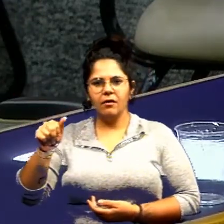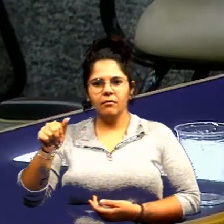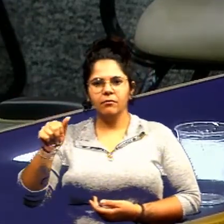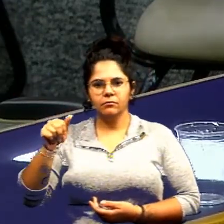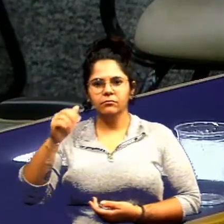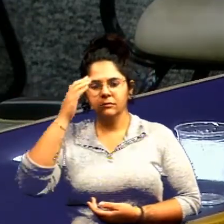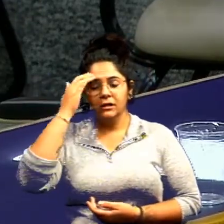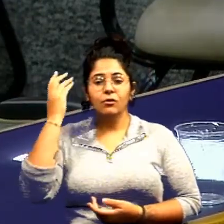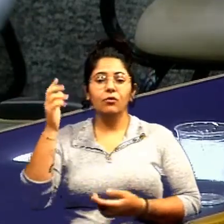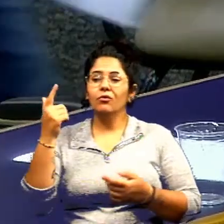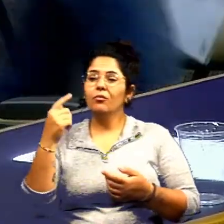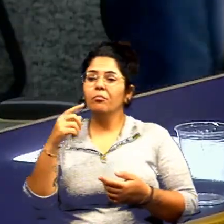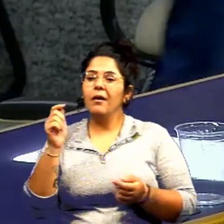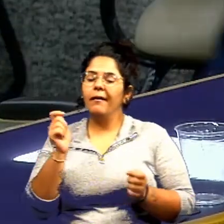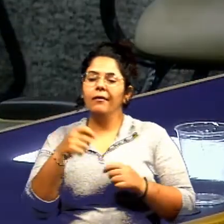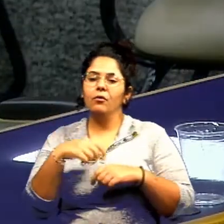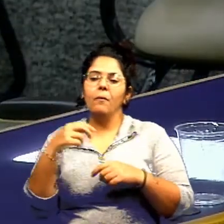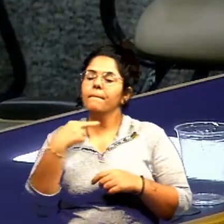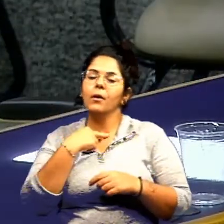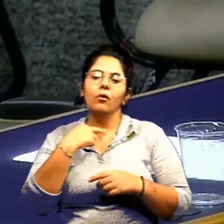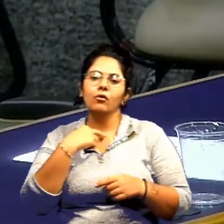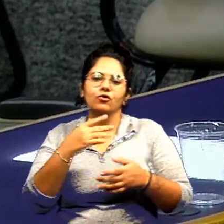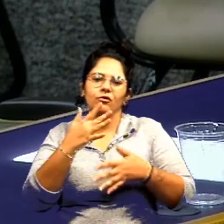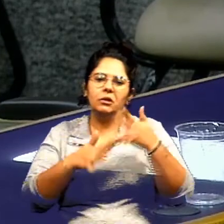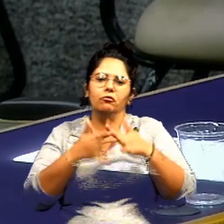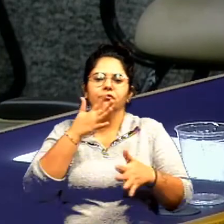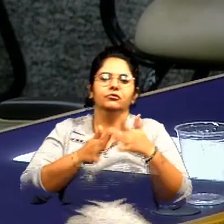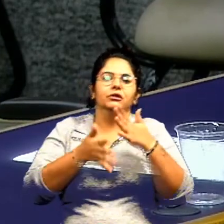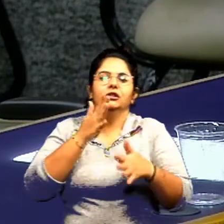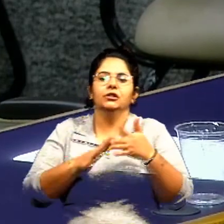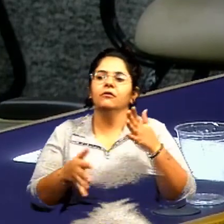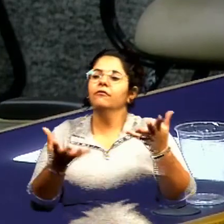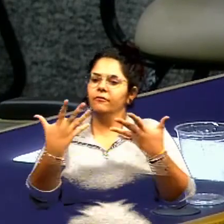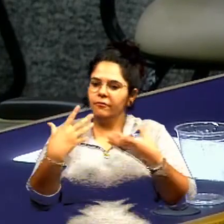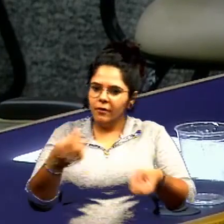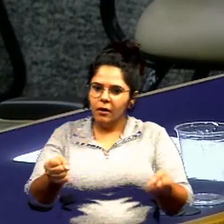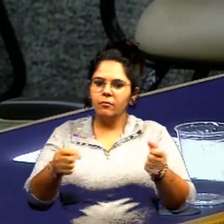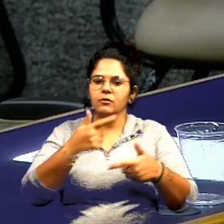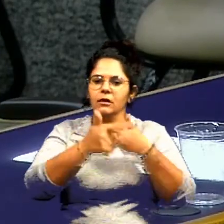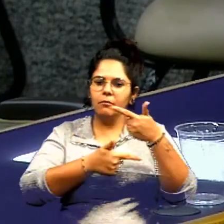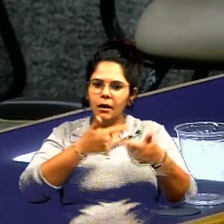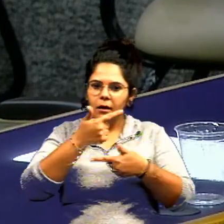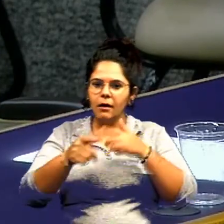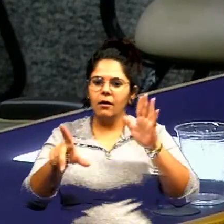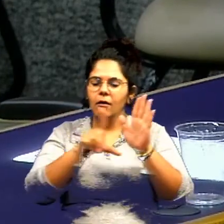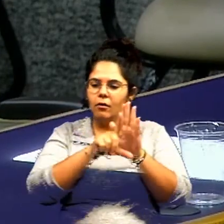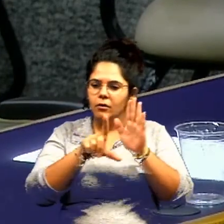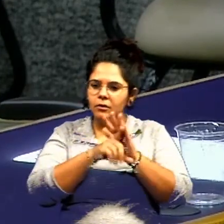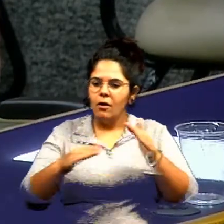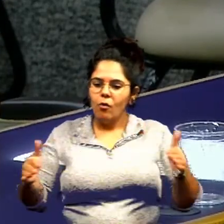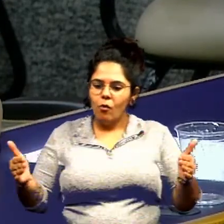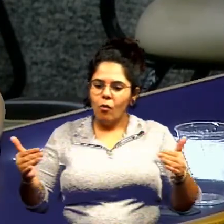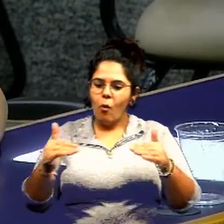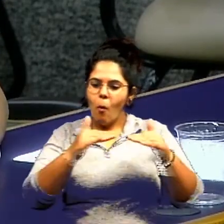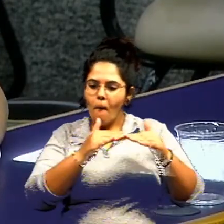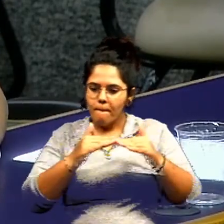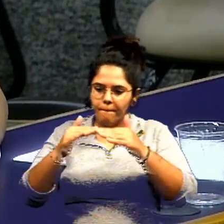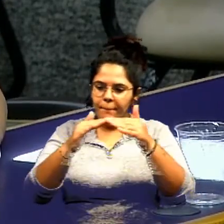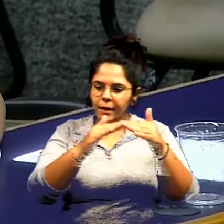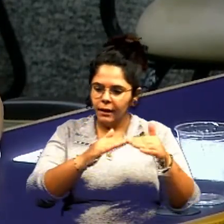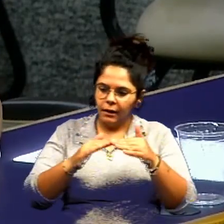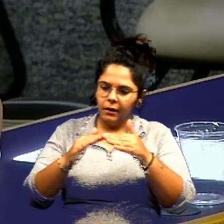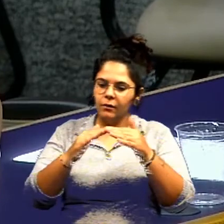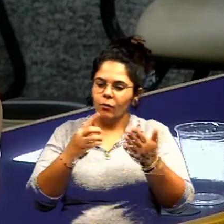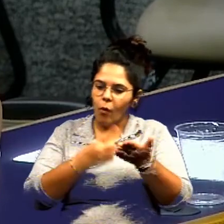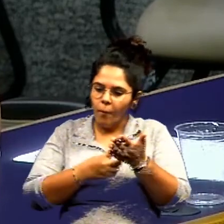confundamos as coisas e vamos legislar cumprindo a nossa função constitucional não deixando para o